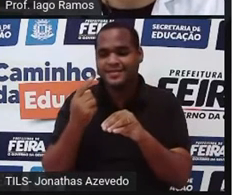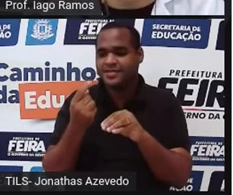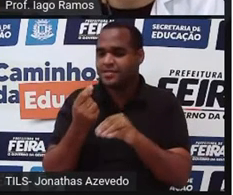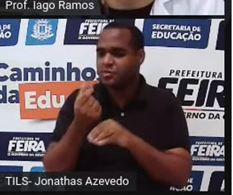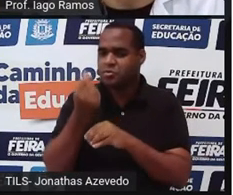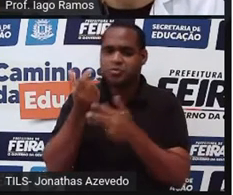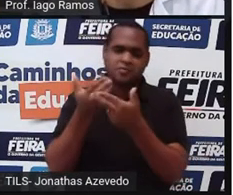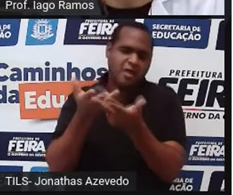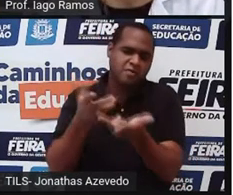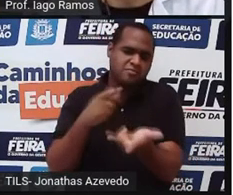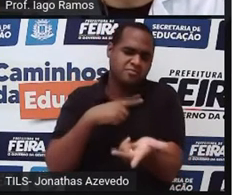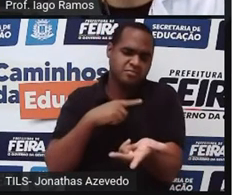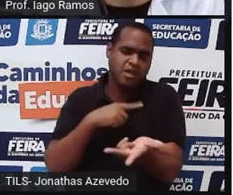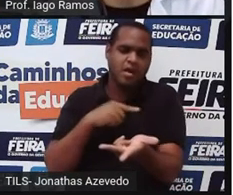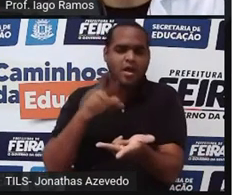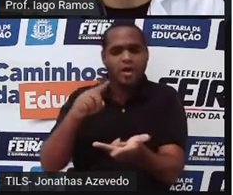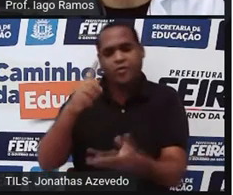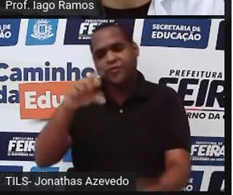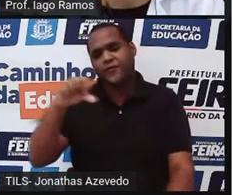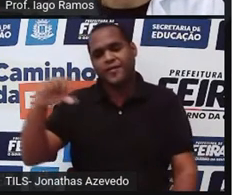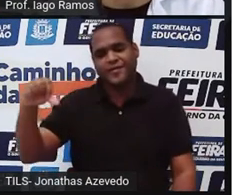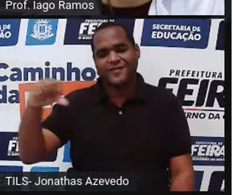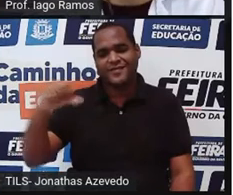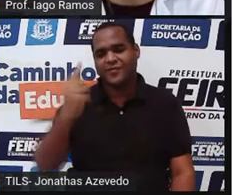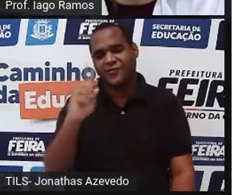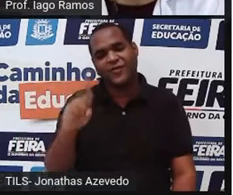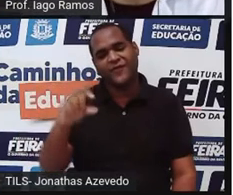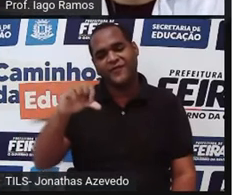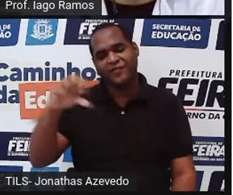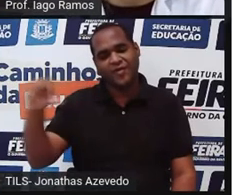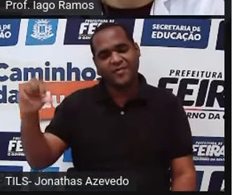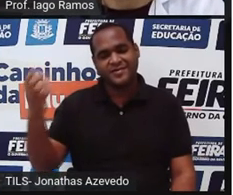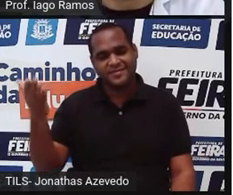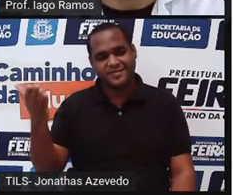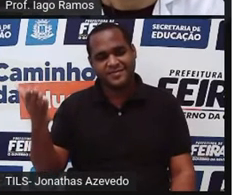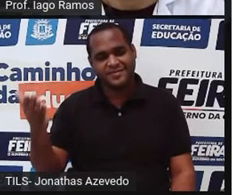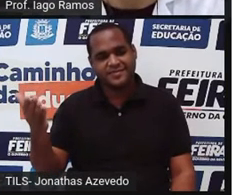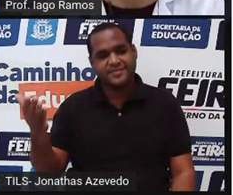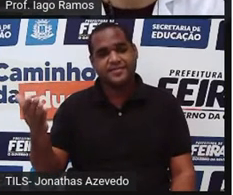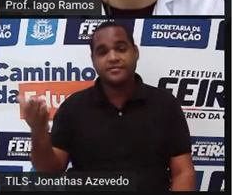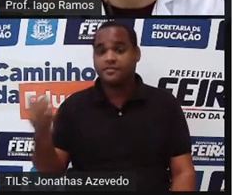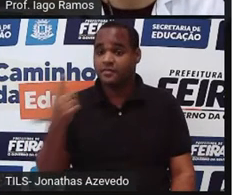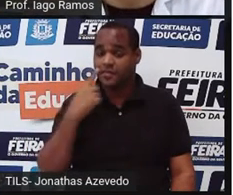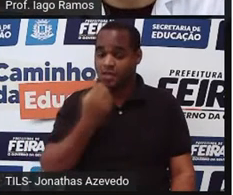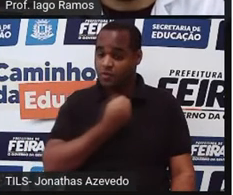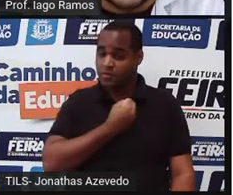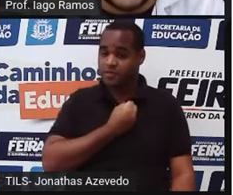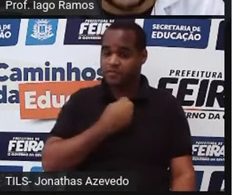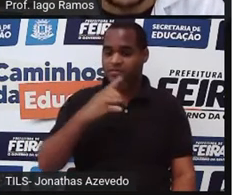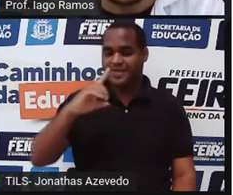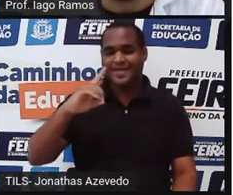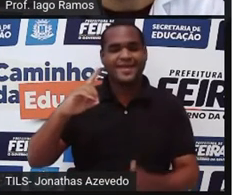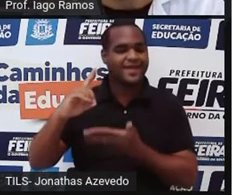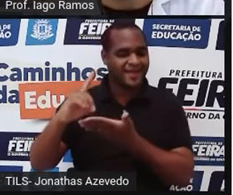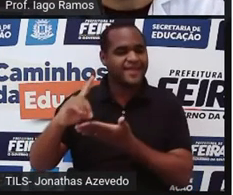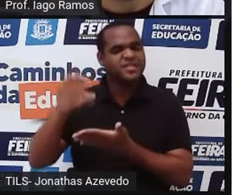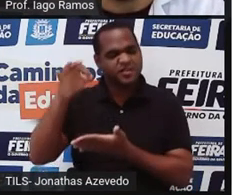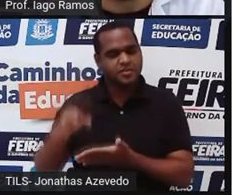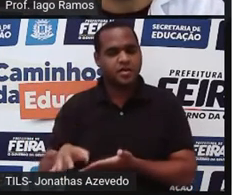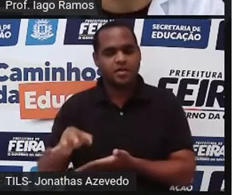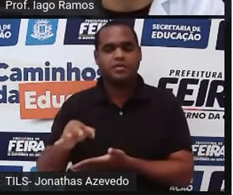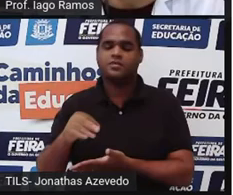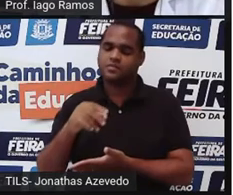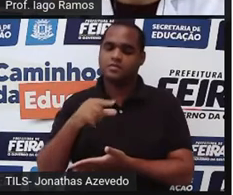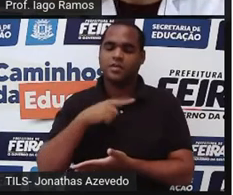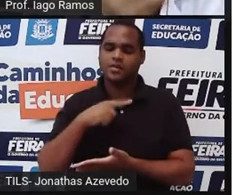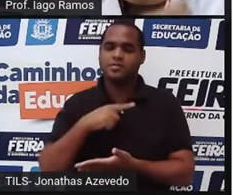produtos. 1,99. É 1,99. Isso é um número decimal exato. Decimal